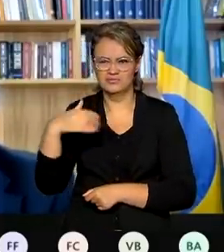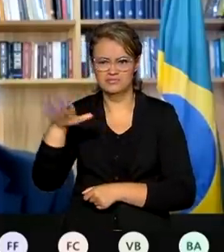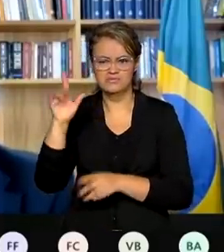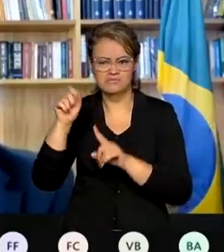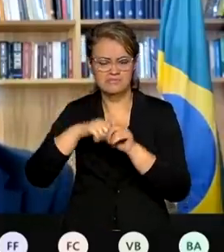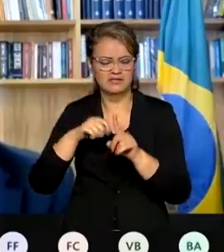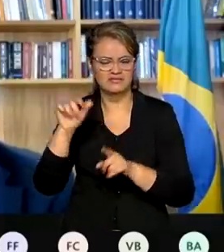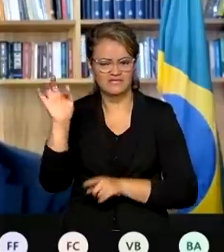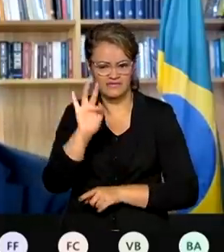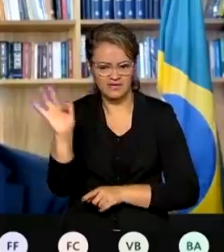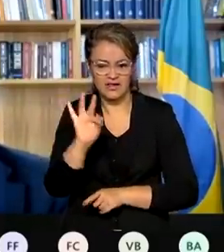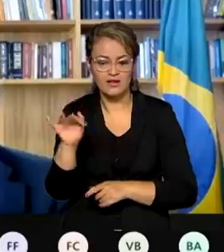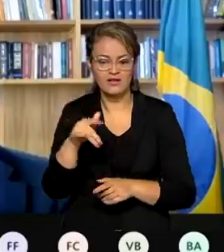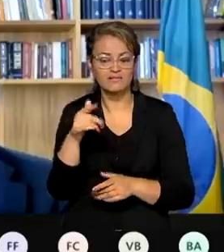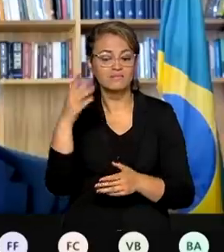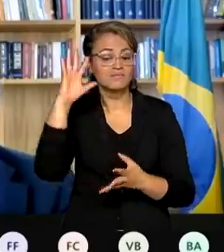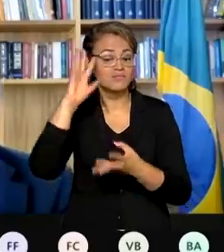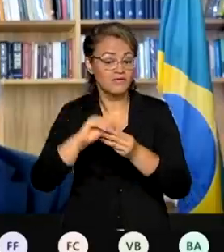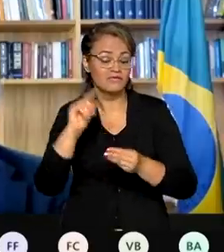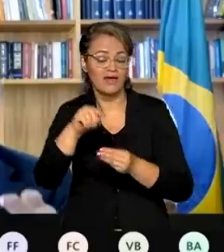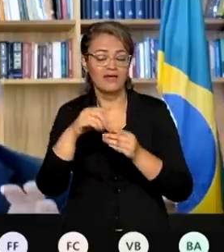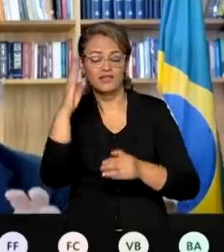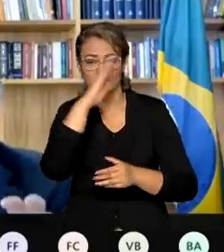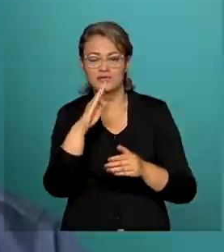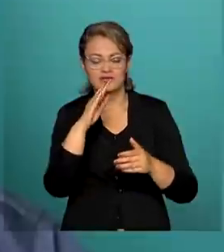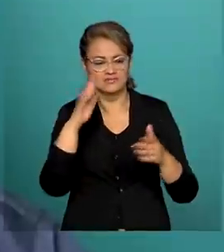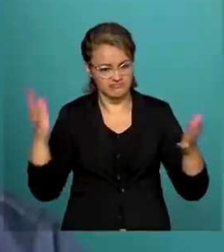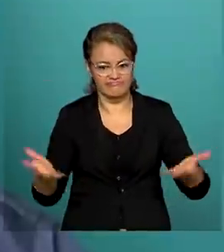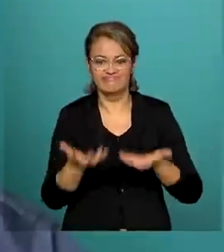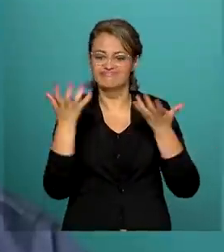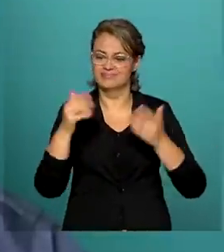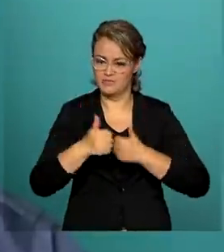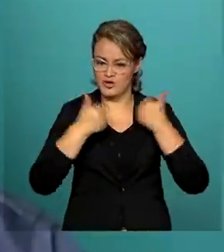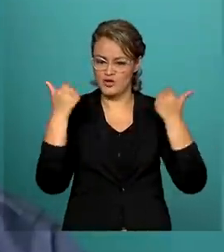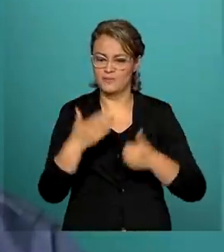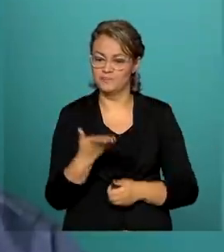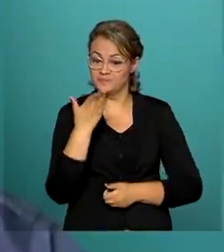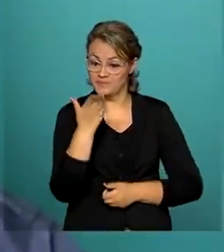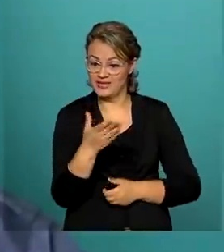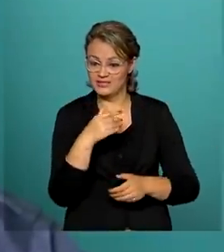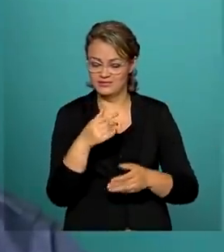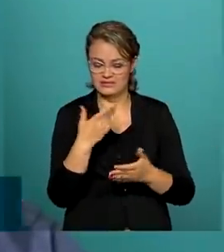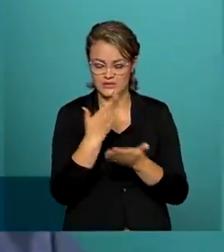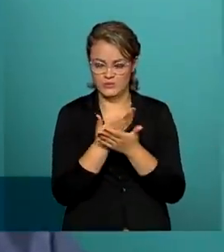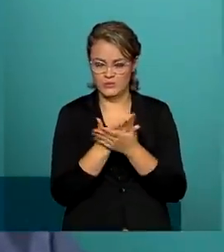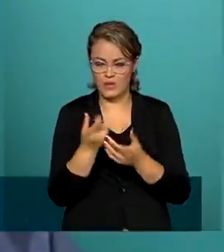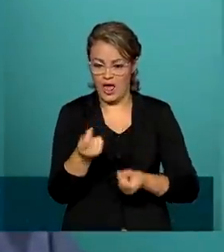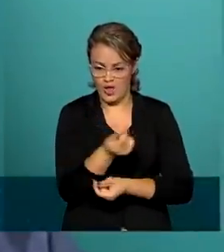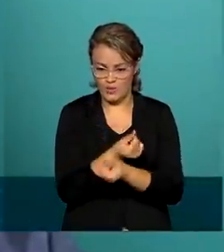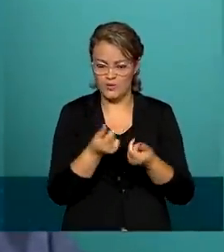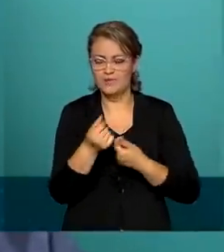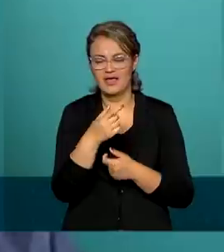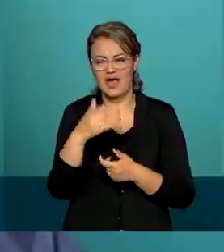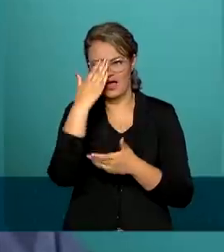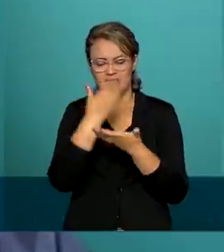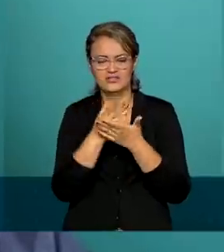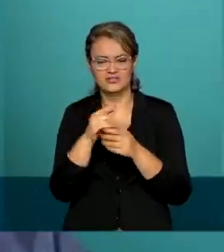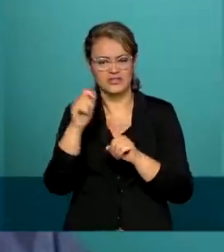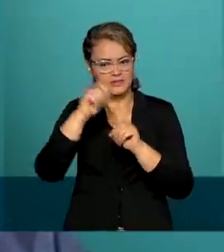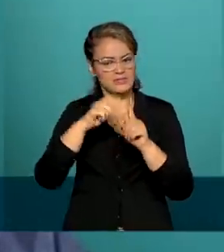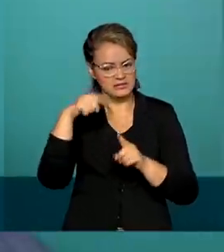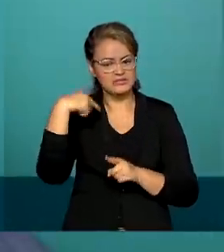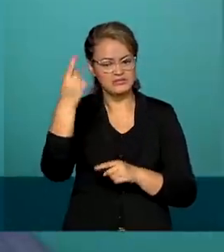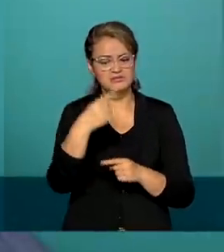fevereiro. Isso mostra que realmente o Brasil se levantou. Para este economista, o cenário para os próximos meses é de